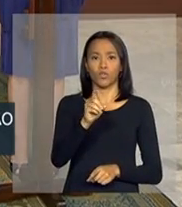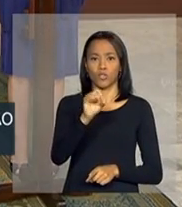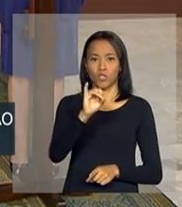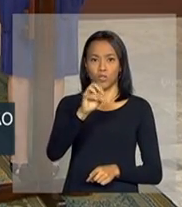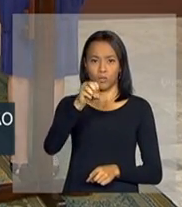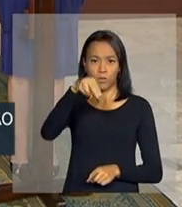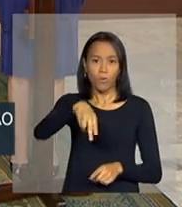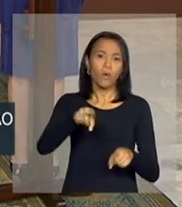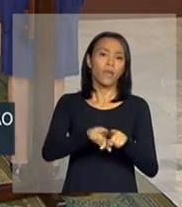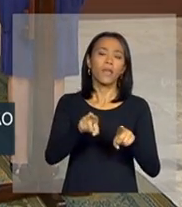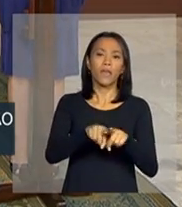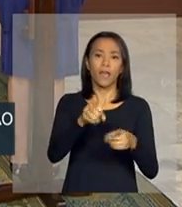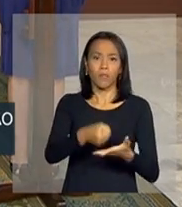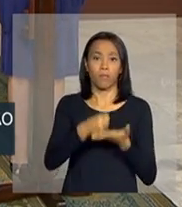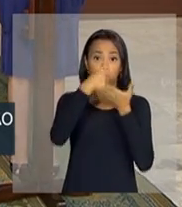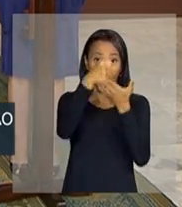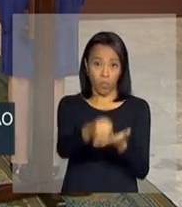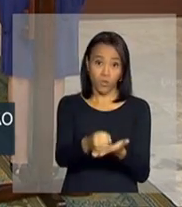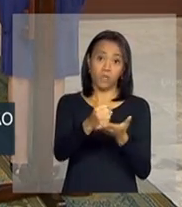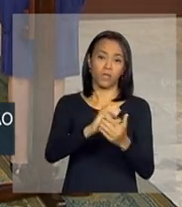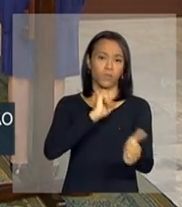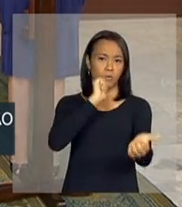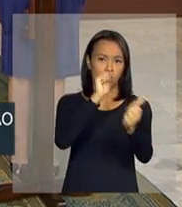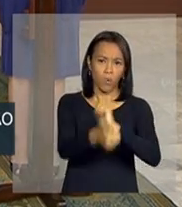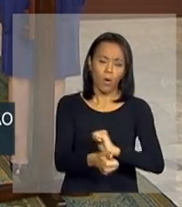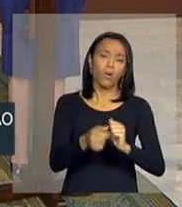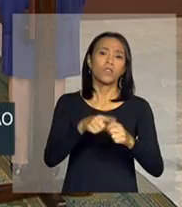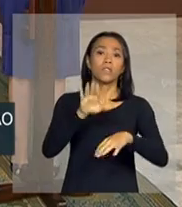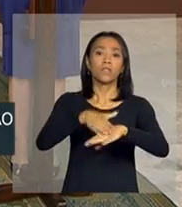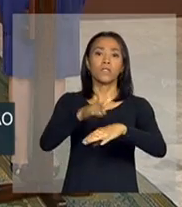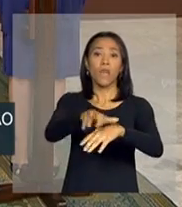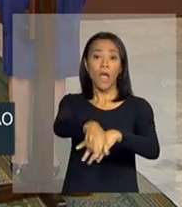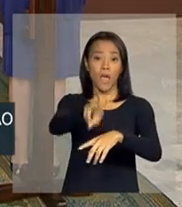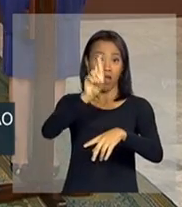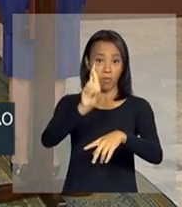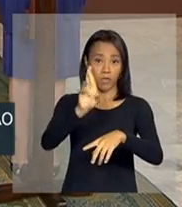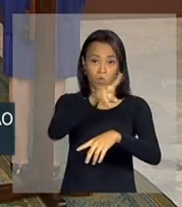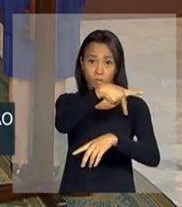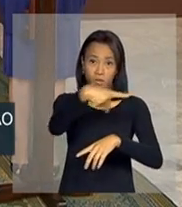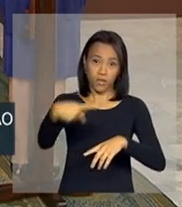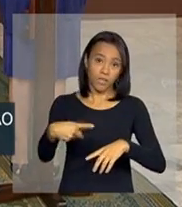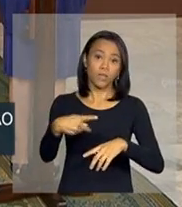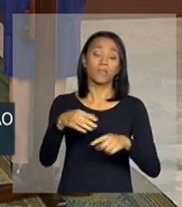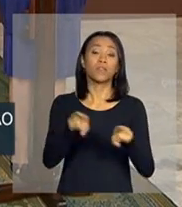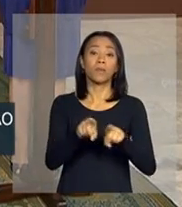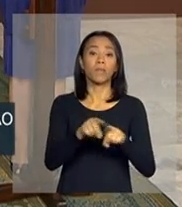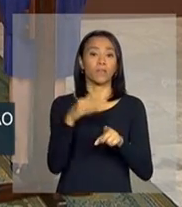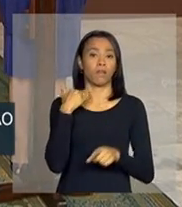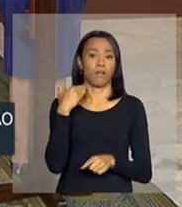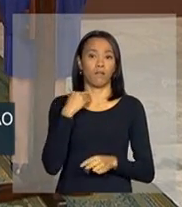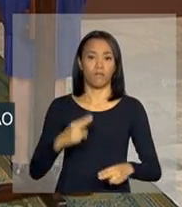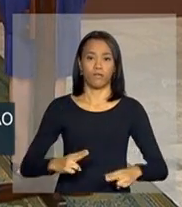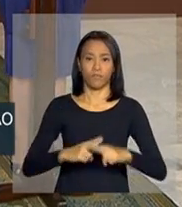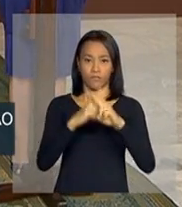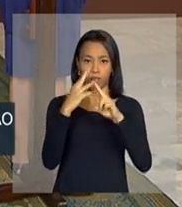nacional de promoções da cultura e esporte, iniciado representando o presidente da Caixa Econômica Federal